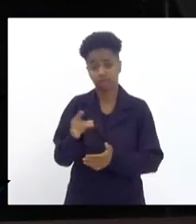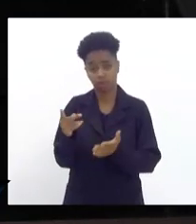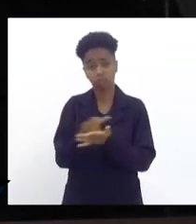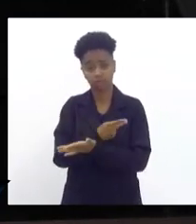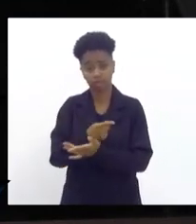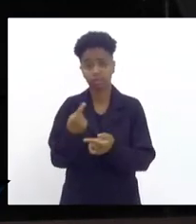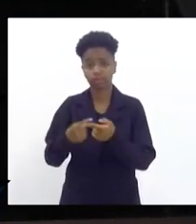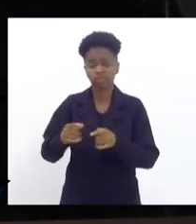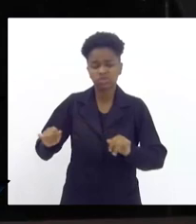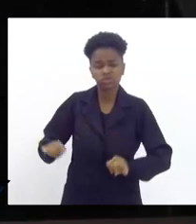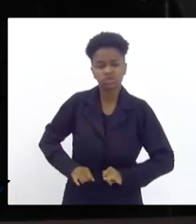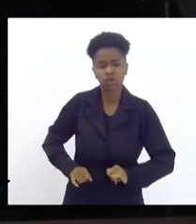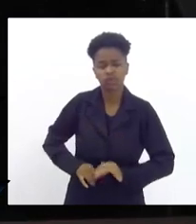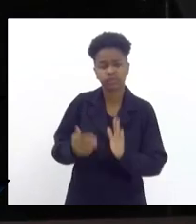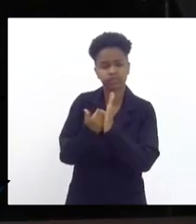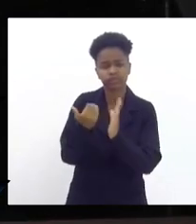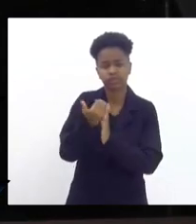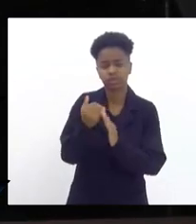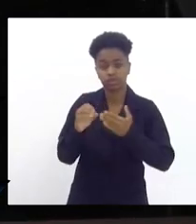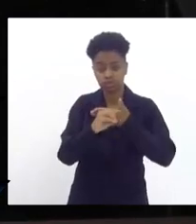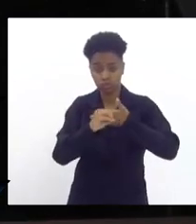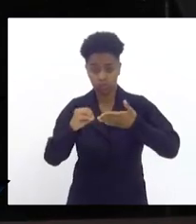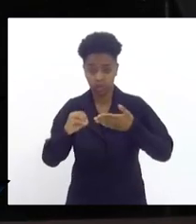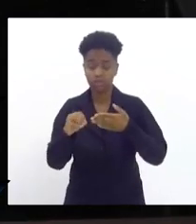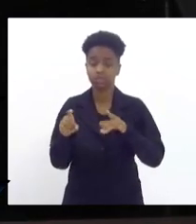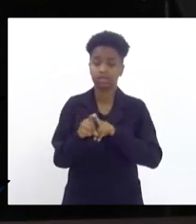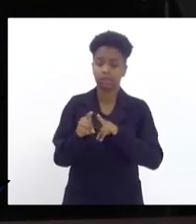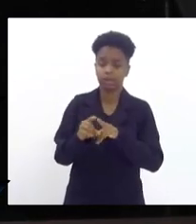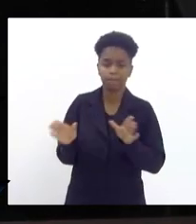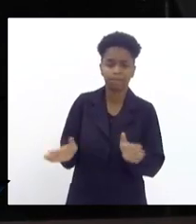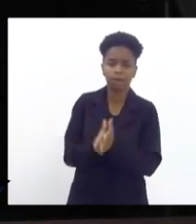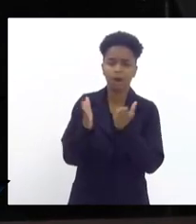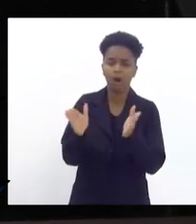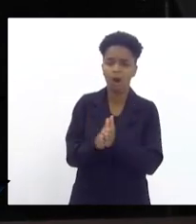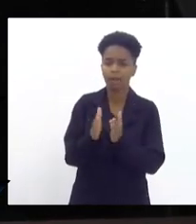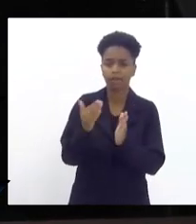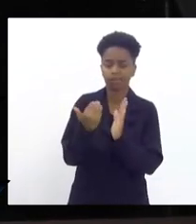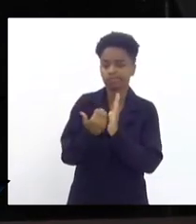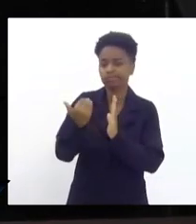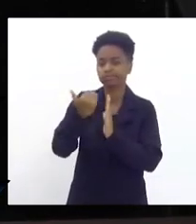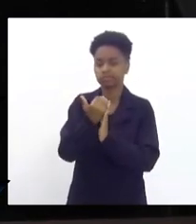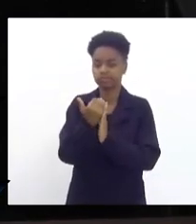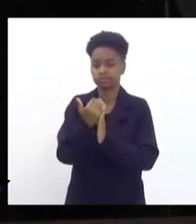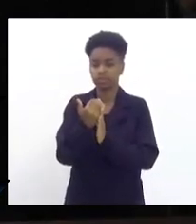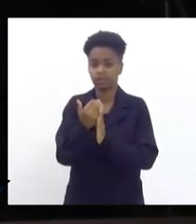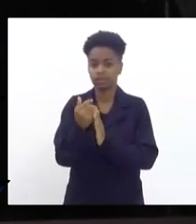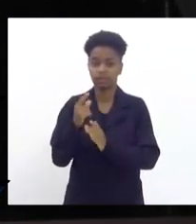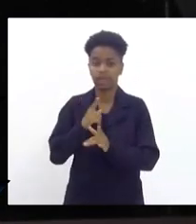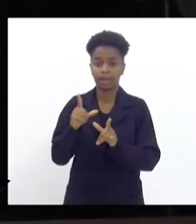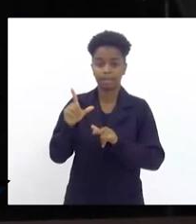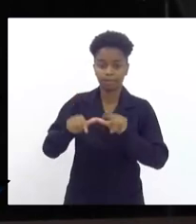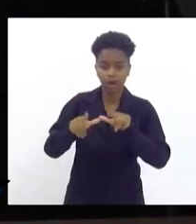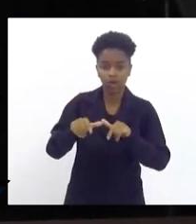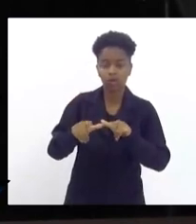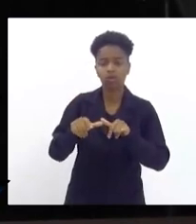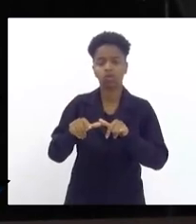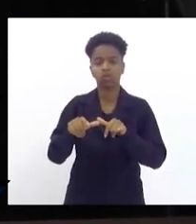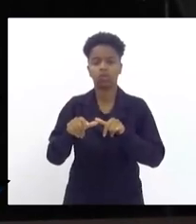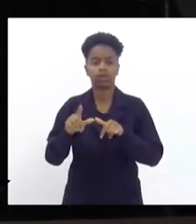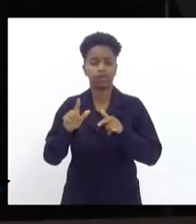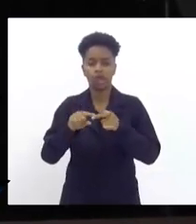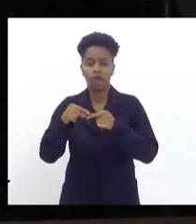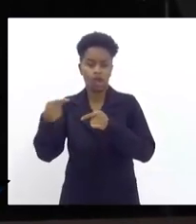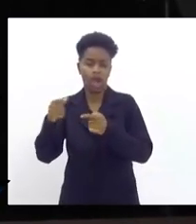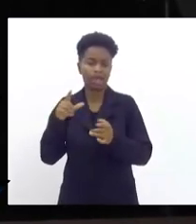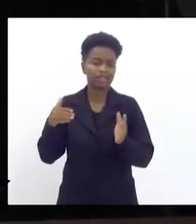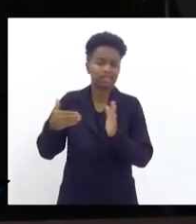mais sofre deputado é a zona oeste a parte mais pobre que pega que pega de Bangu senador Camará vai